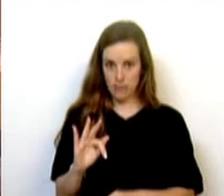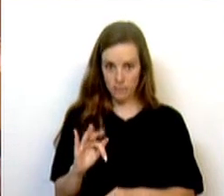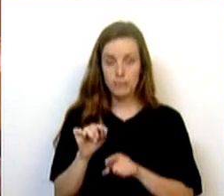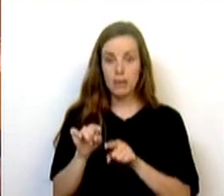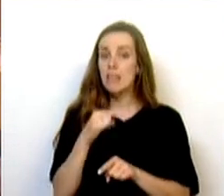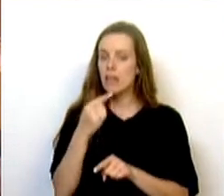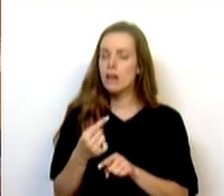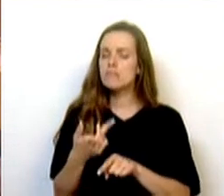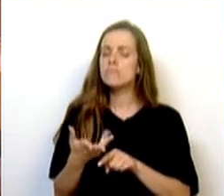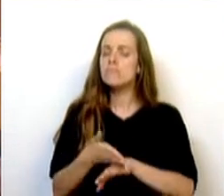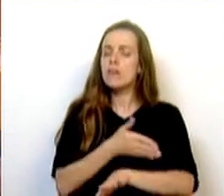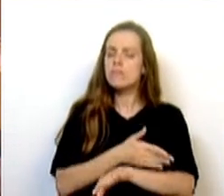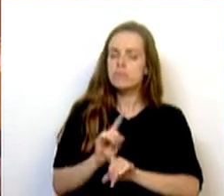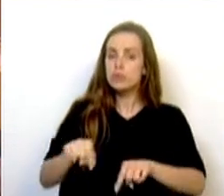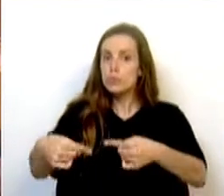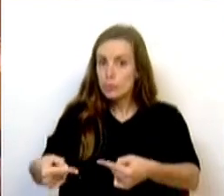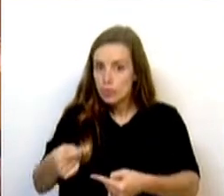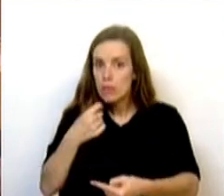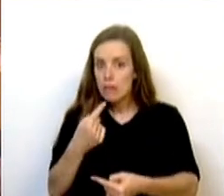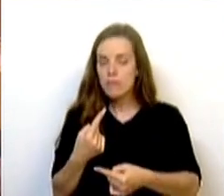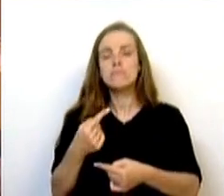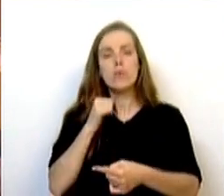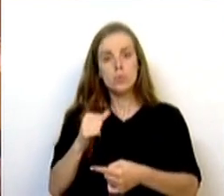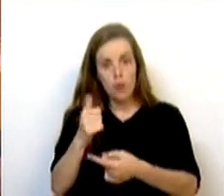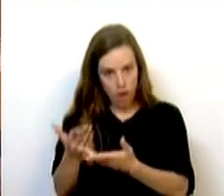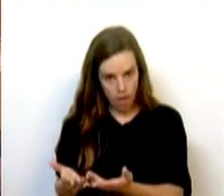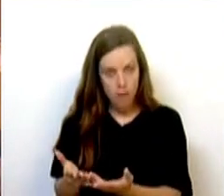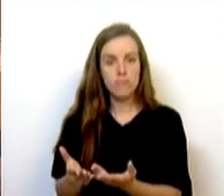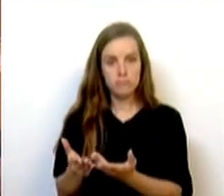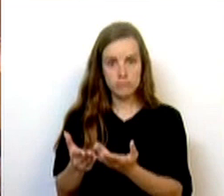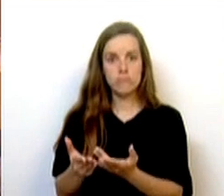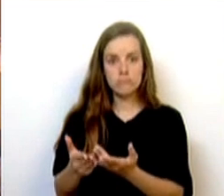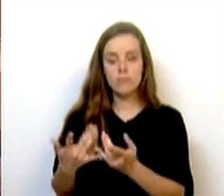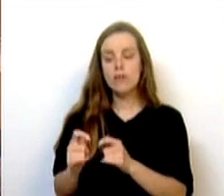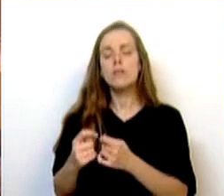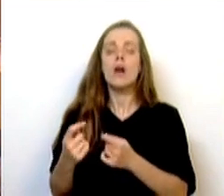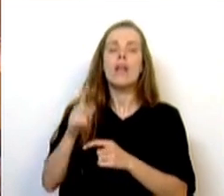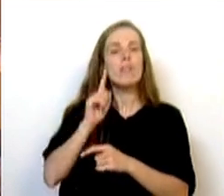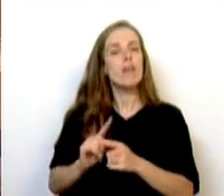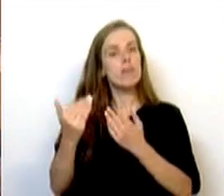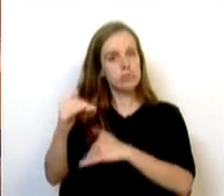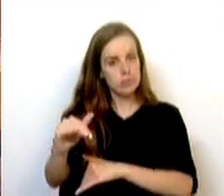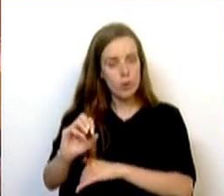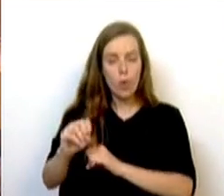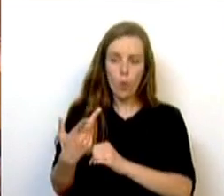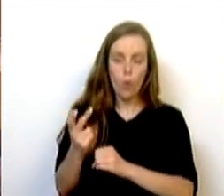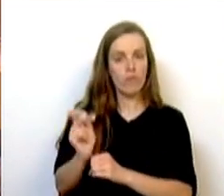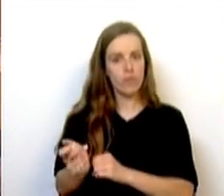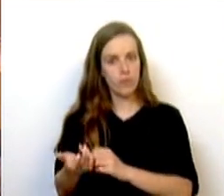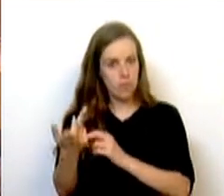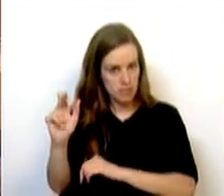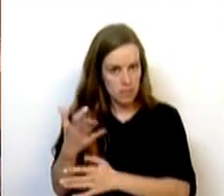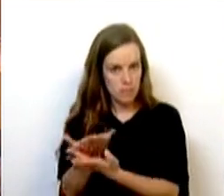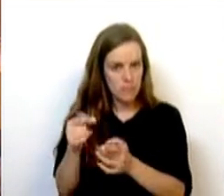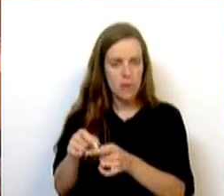apresentação dos pedidos de renovação de autorização de residência temporária ou dos pedidos de concessão de autorização de residência permanente, se encontra, na